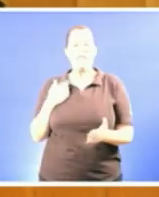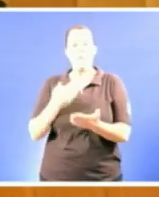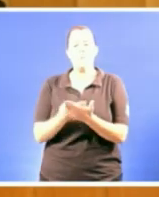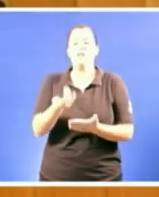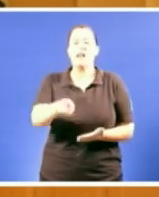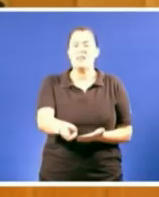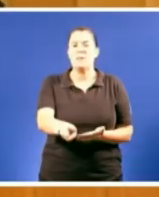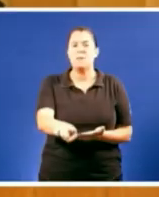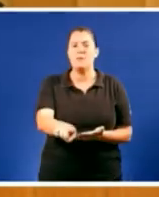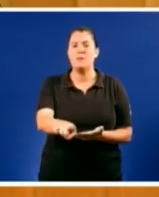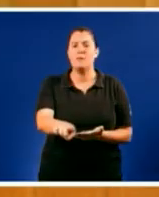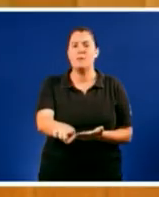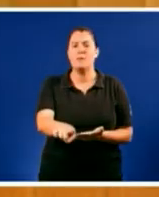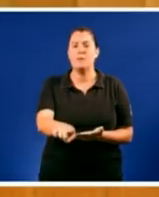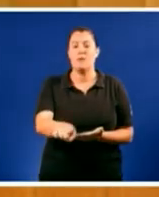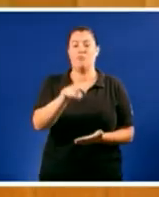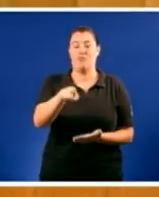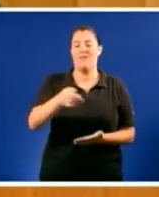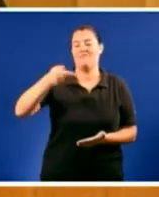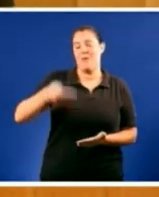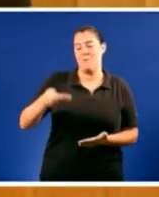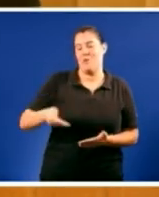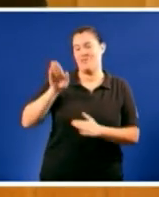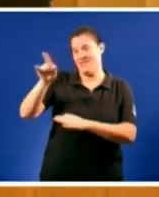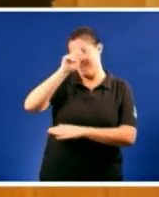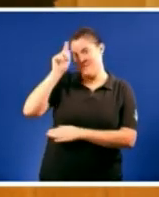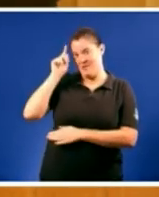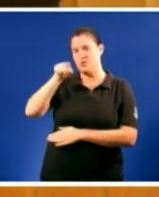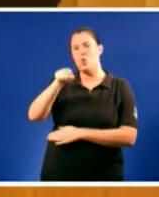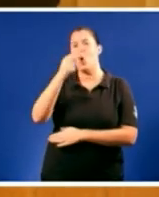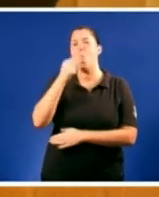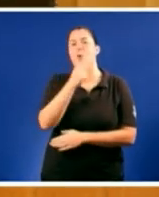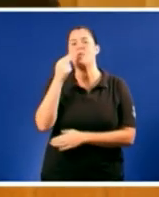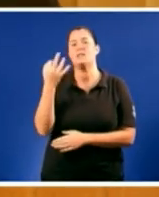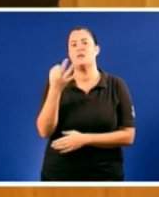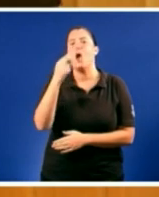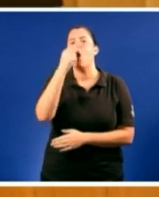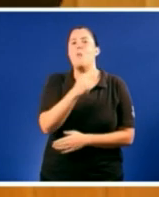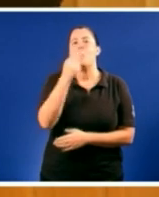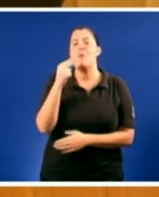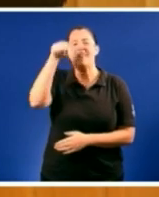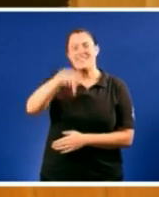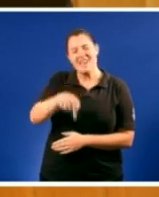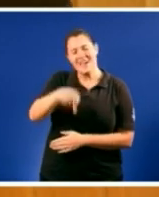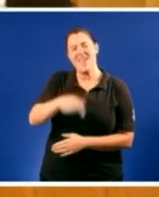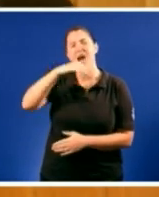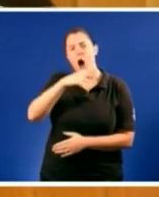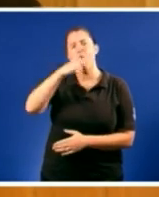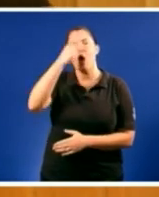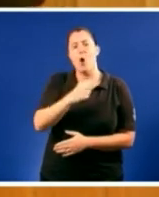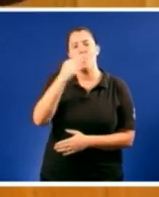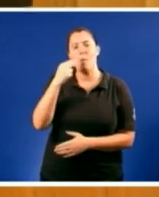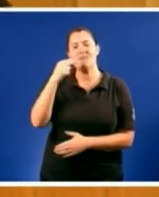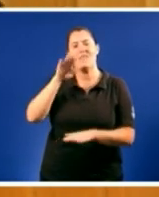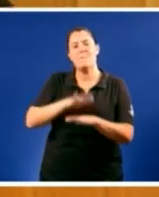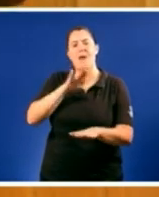que ten moito peso en Madrid comprometase comprometase aquí e agora a que o